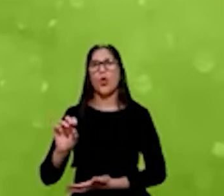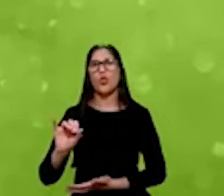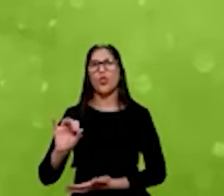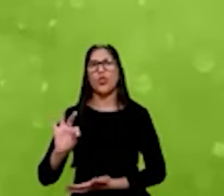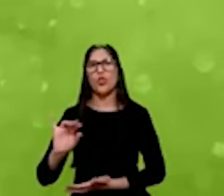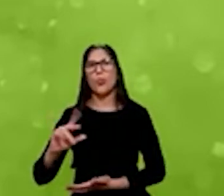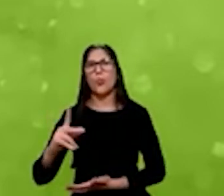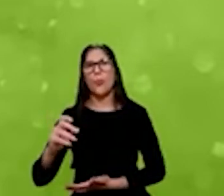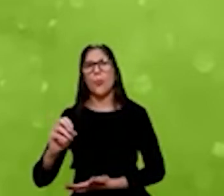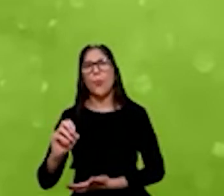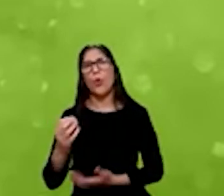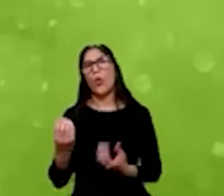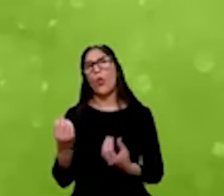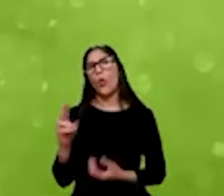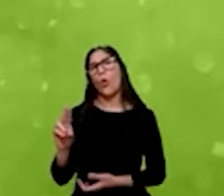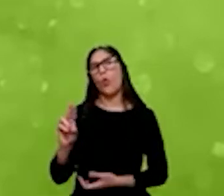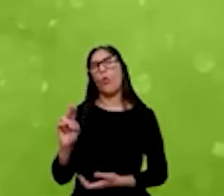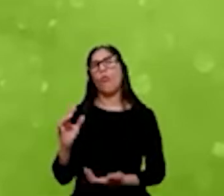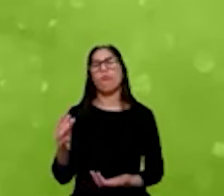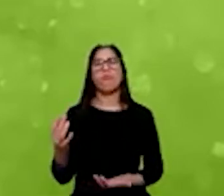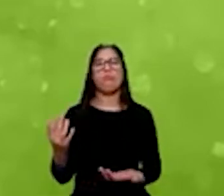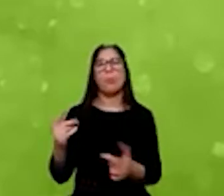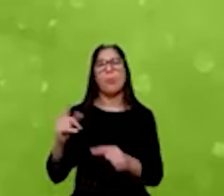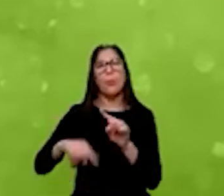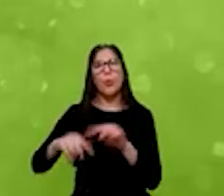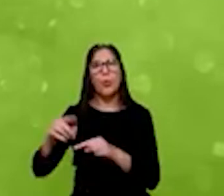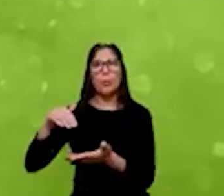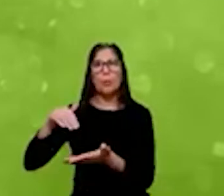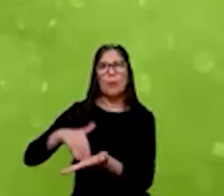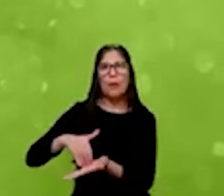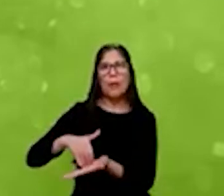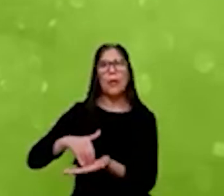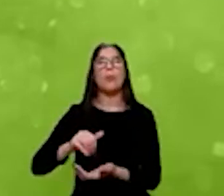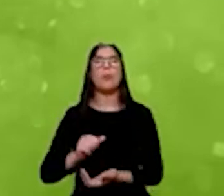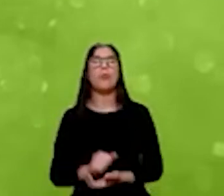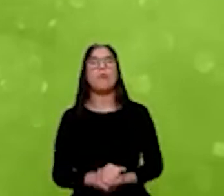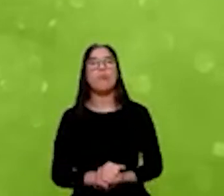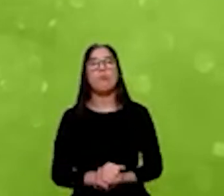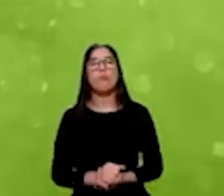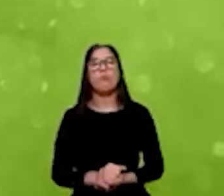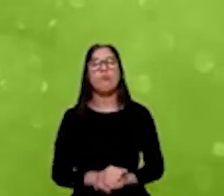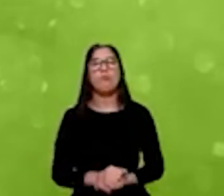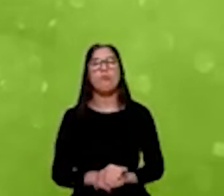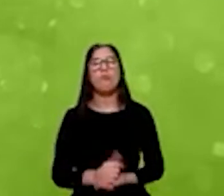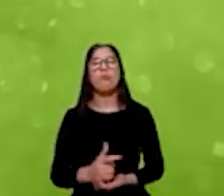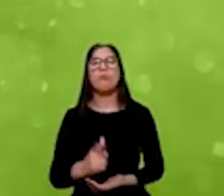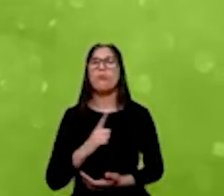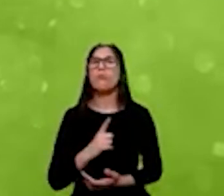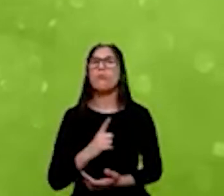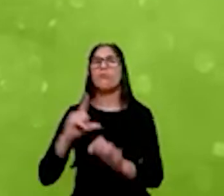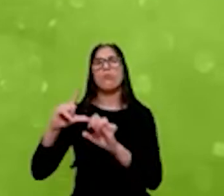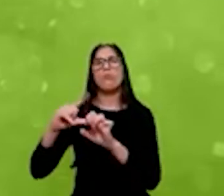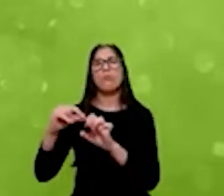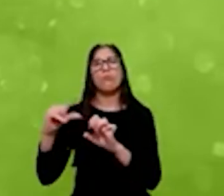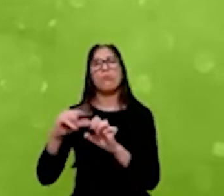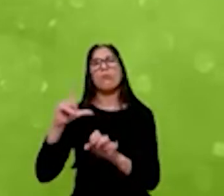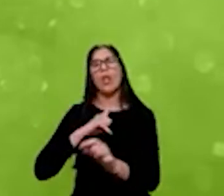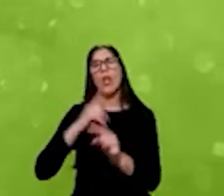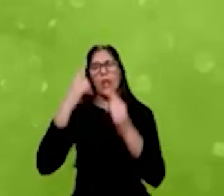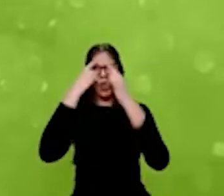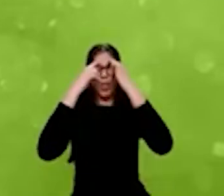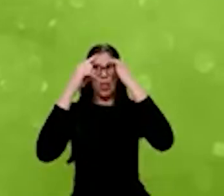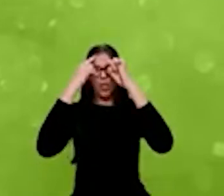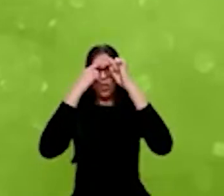MVP, ou seja, para empreendedores que realmente estão com ideias de impacto e queiram impulsionar